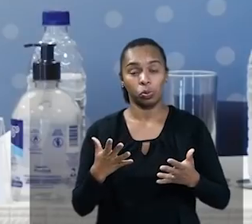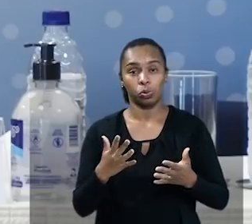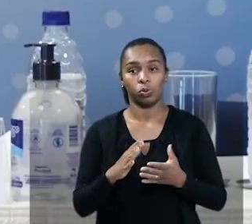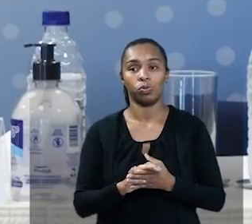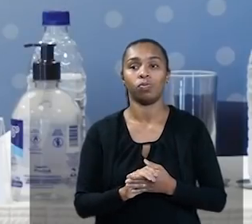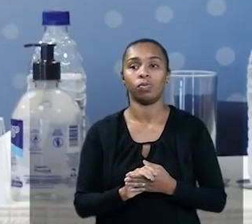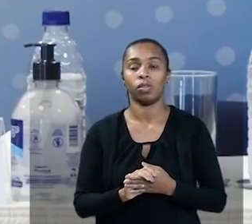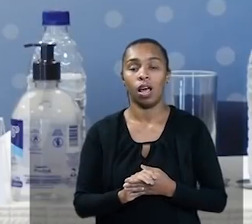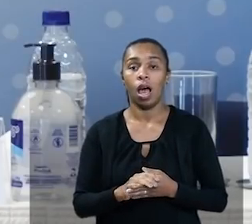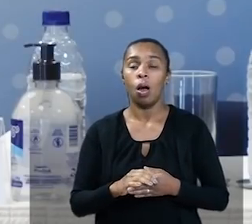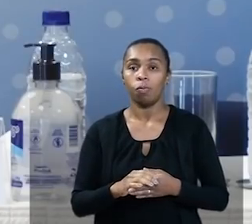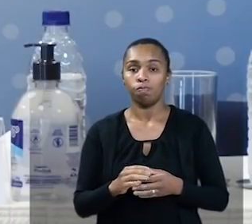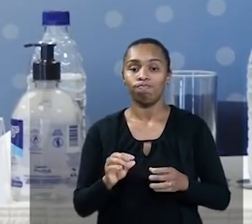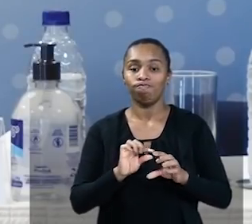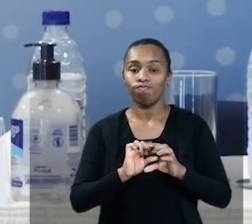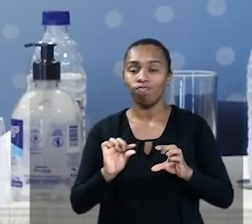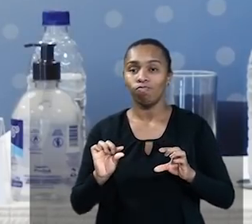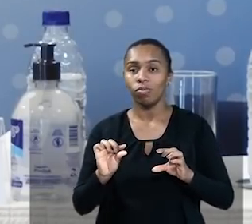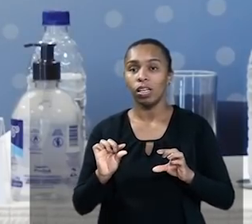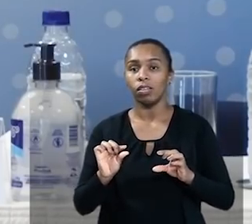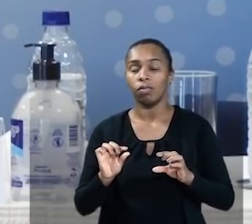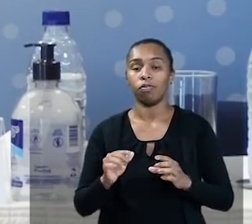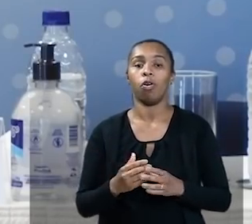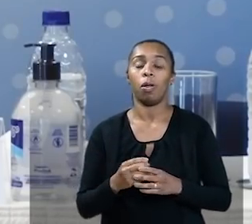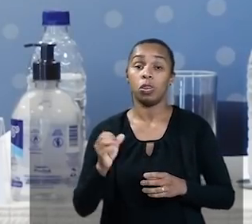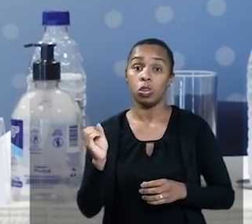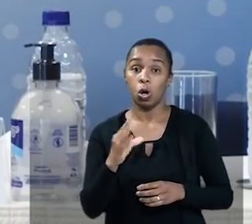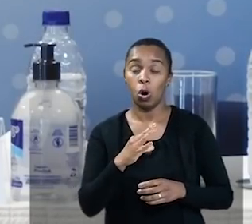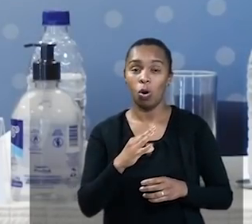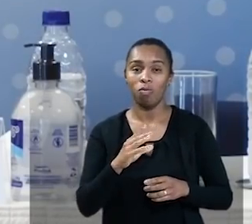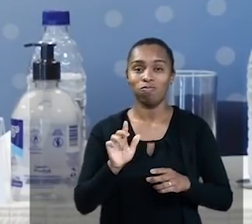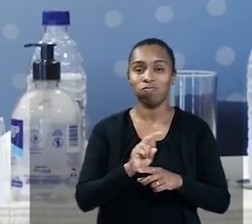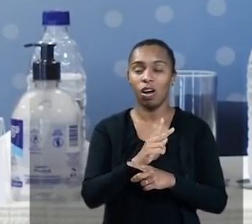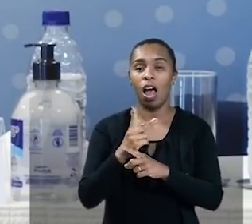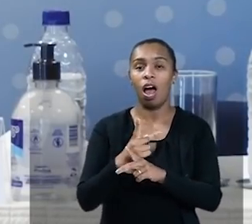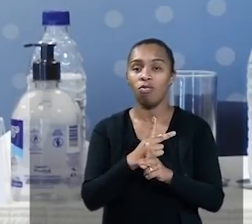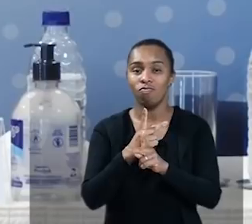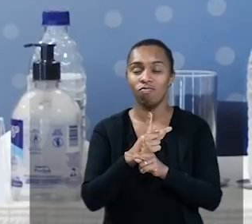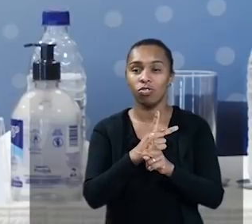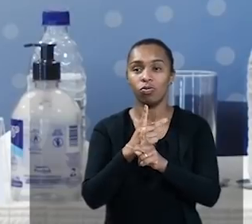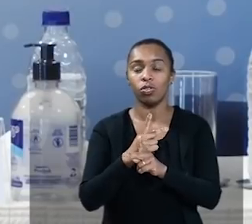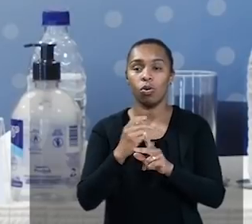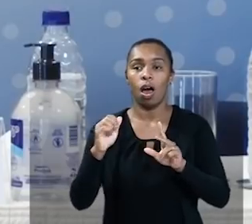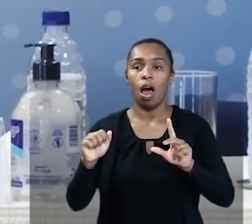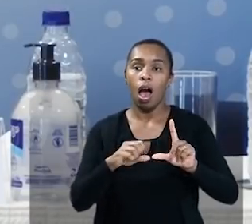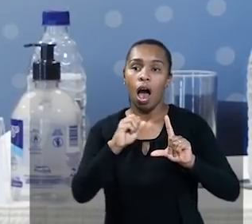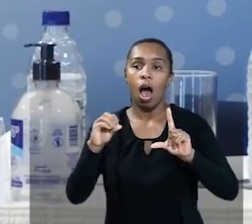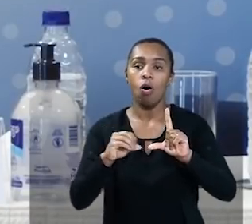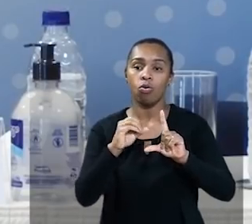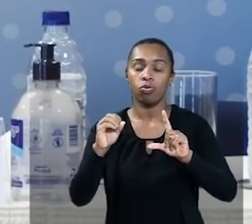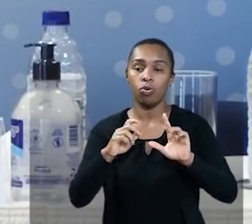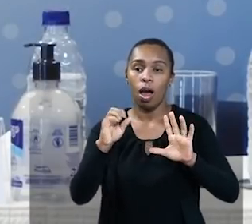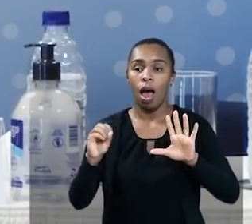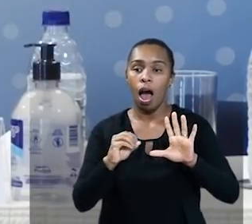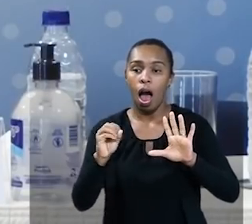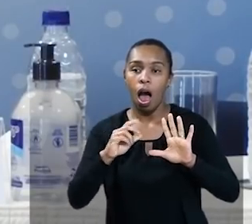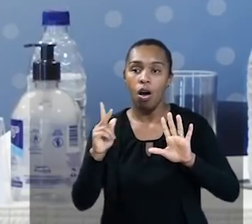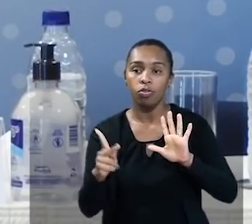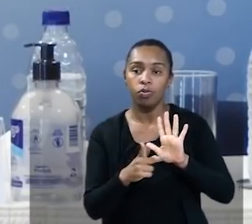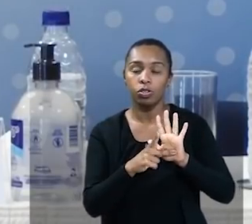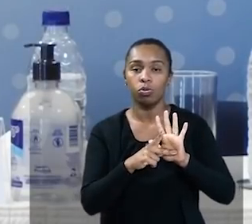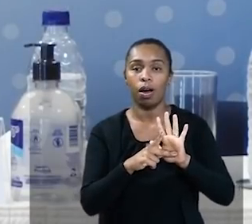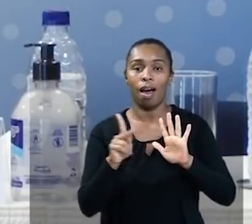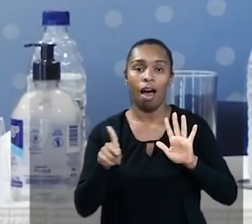RNP. Uma plataforma nova, né, com conteúdos audiovisuais, não só vídeo, áudios, não só vídeos